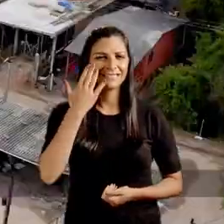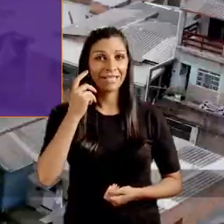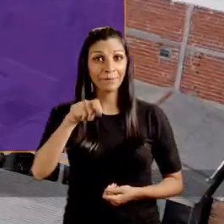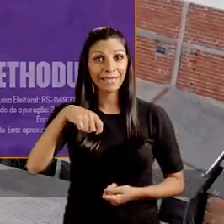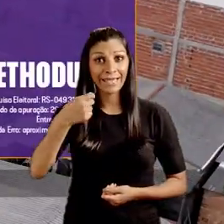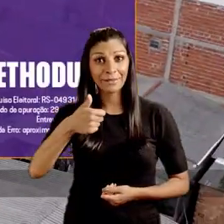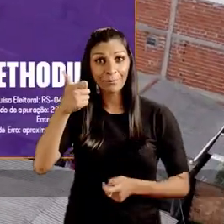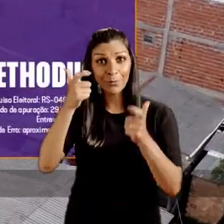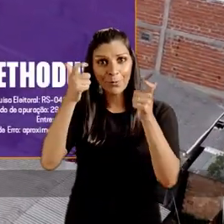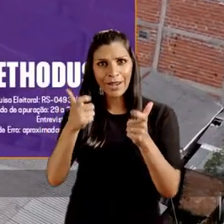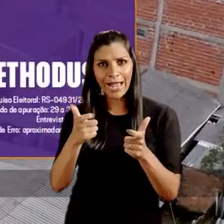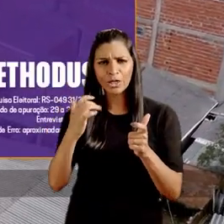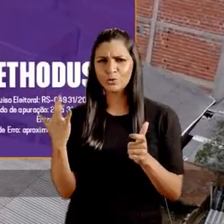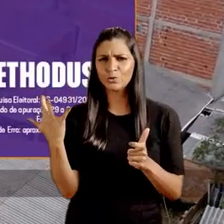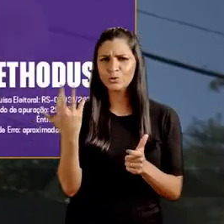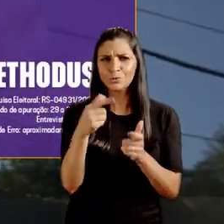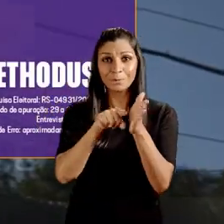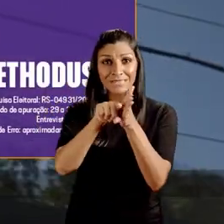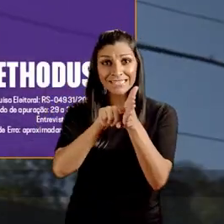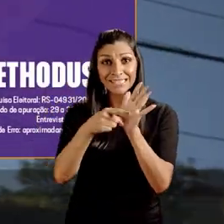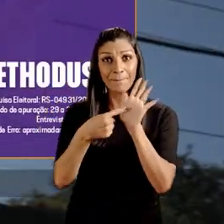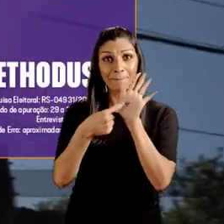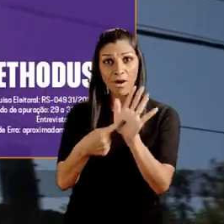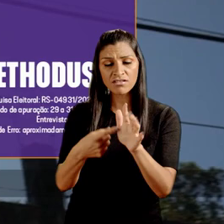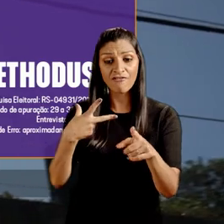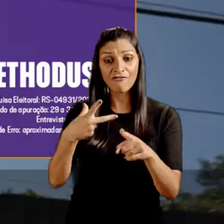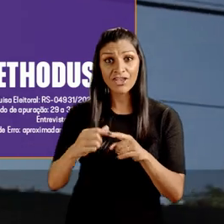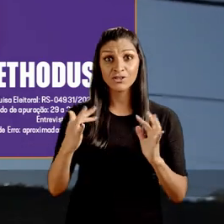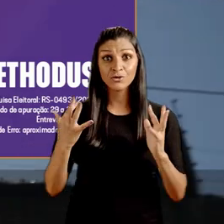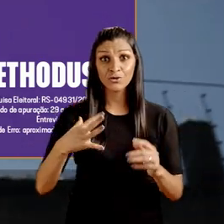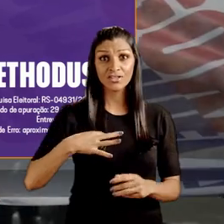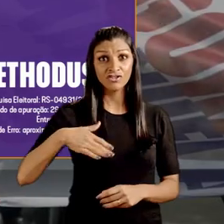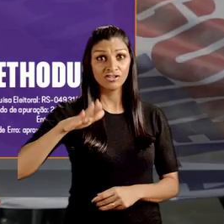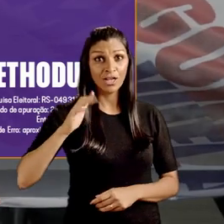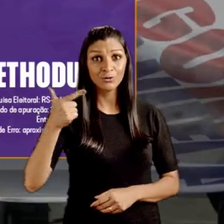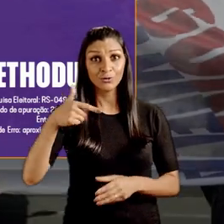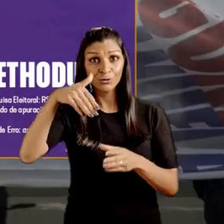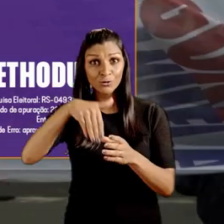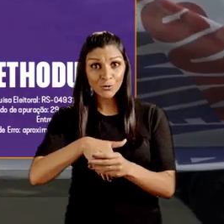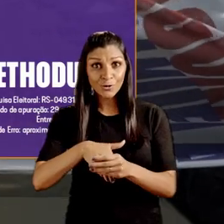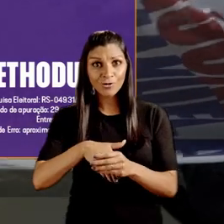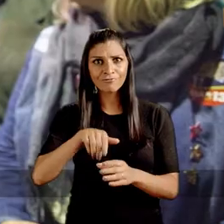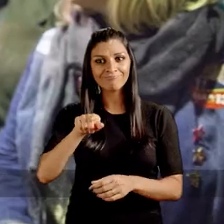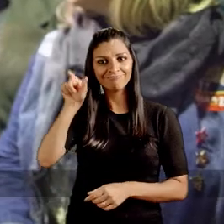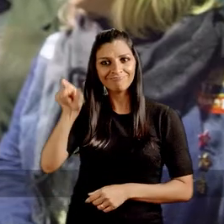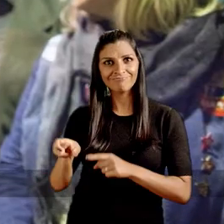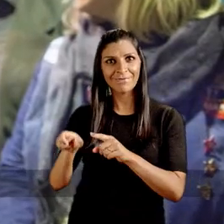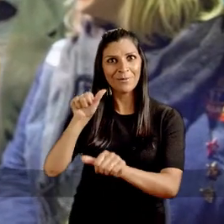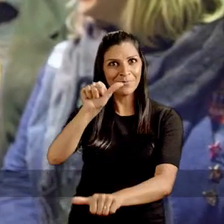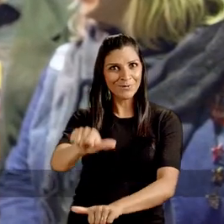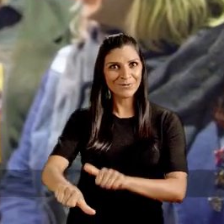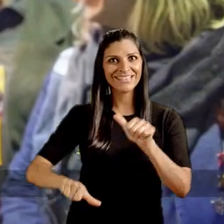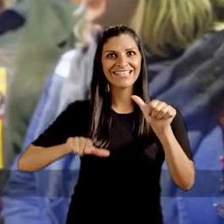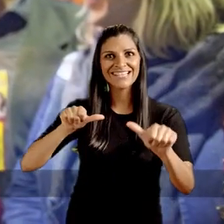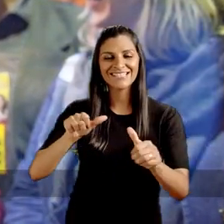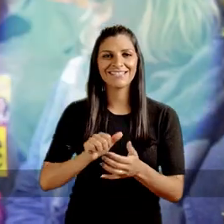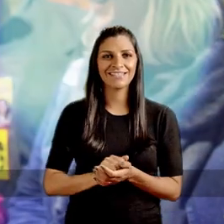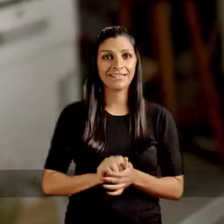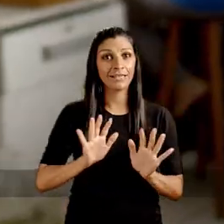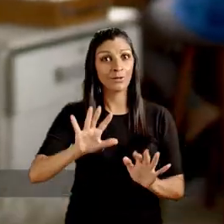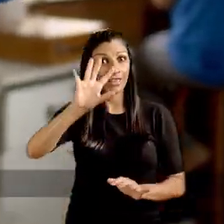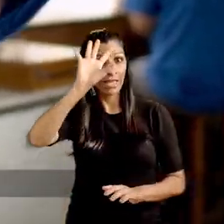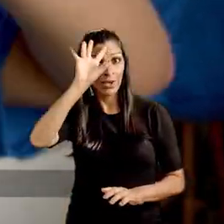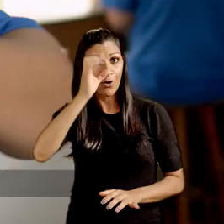Sabe quem está em primeiro lugar em todas as pesquisas e vence todos os candidatos no segundo turno? Ela, a mudança.